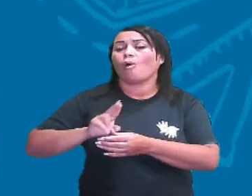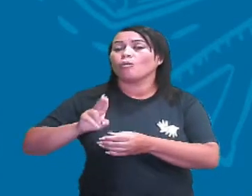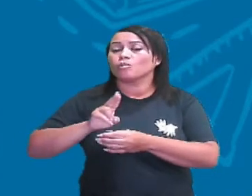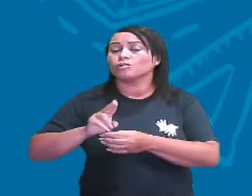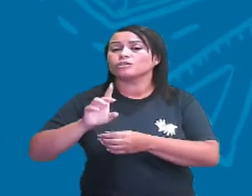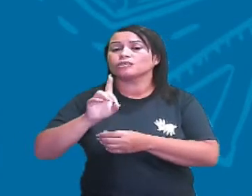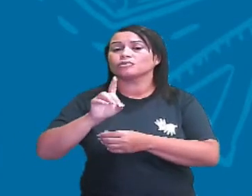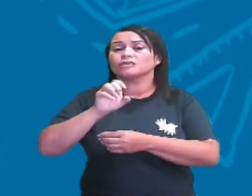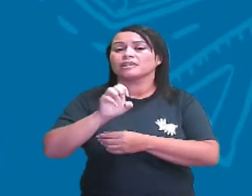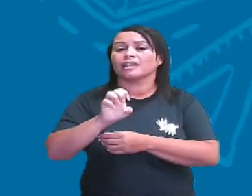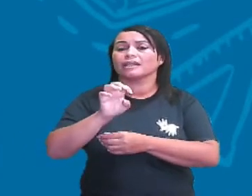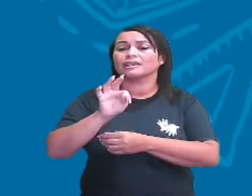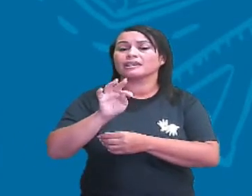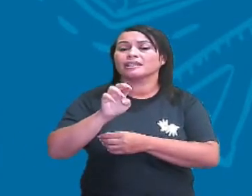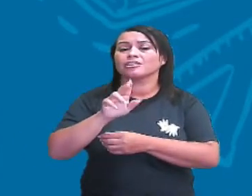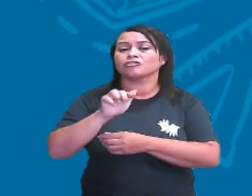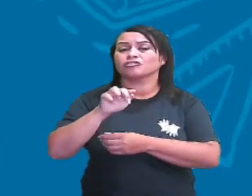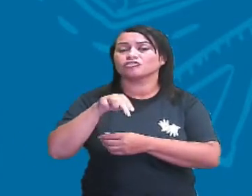detergente e de um sabão.